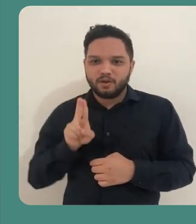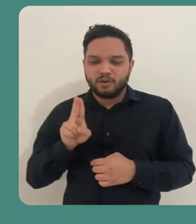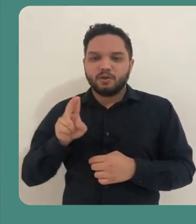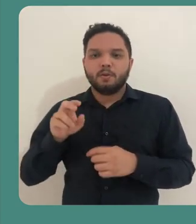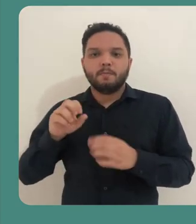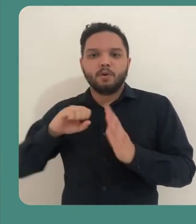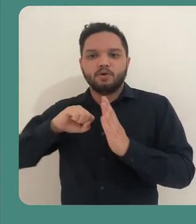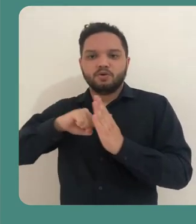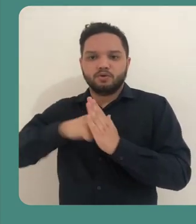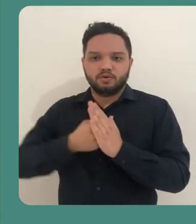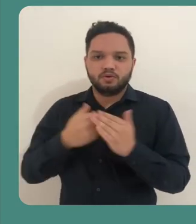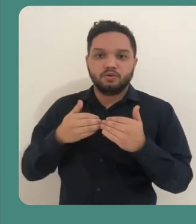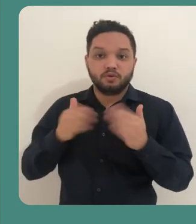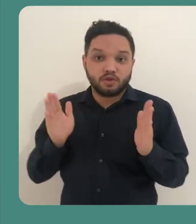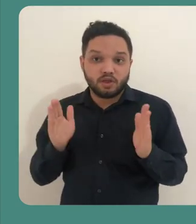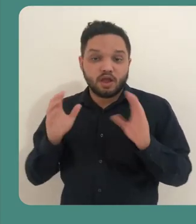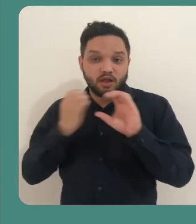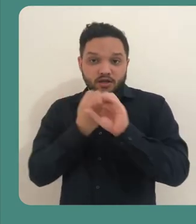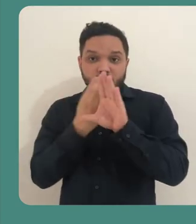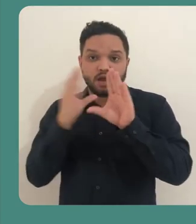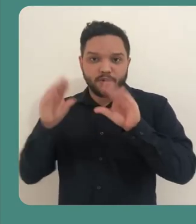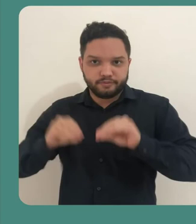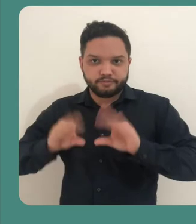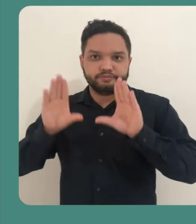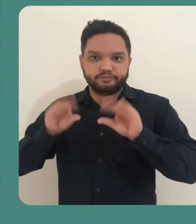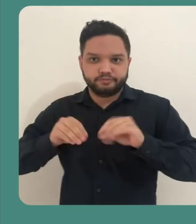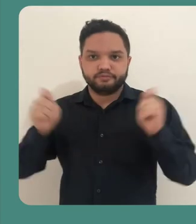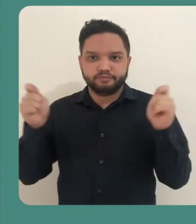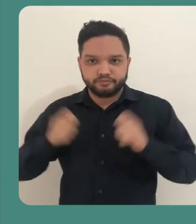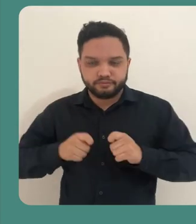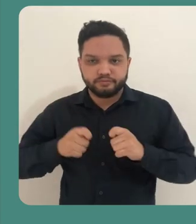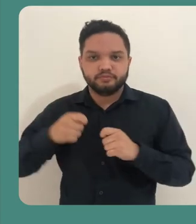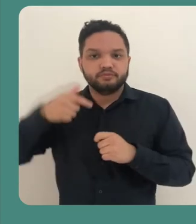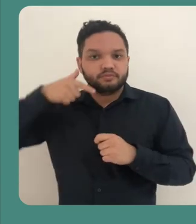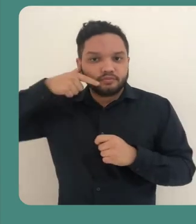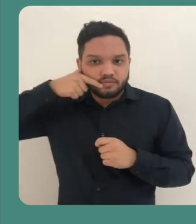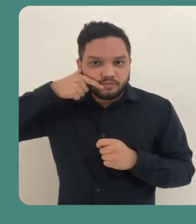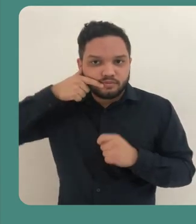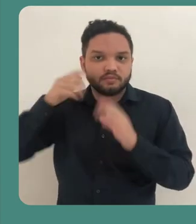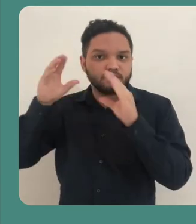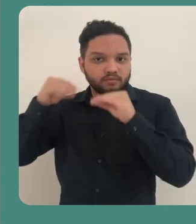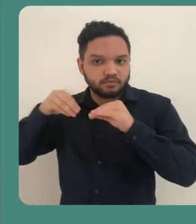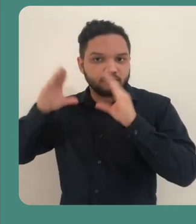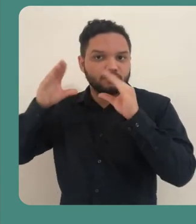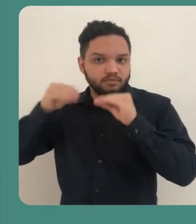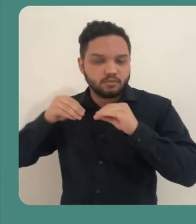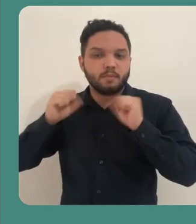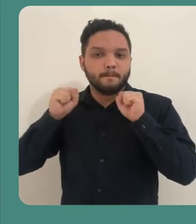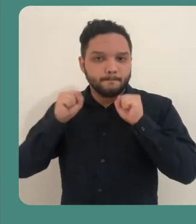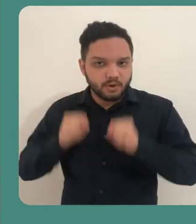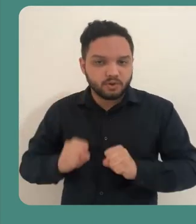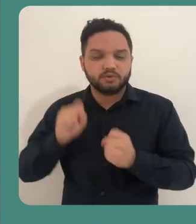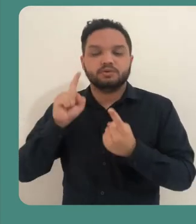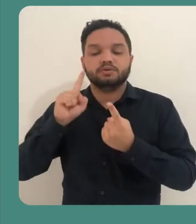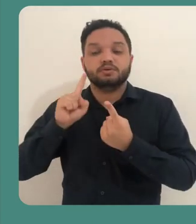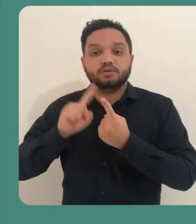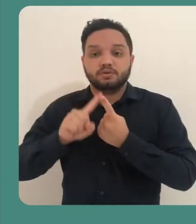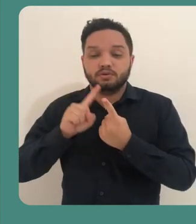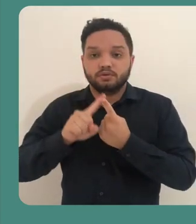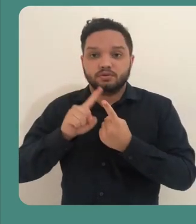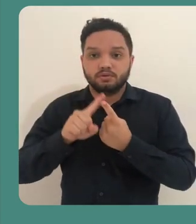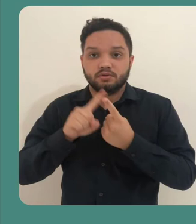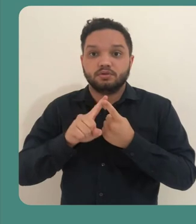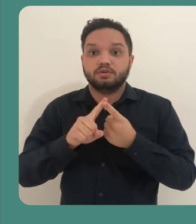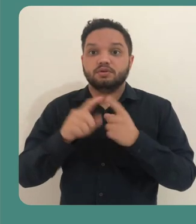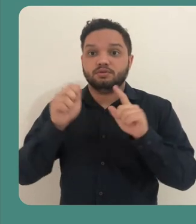você pode habilitar e desativar a sua câmera. Assim como o microfone, deixá-lo mudo quando necessário.